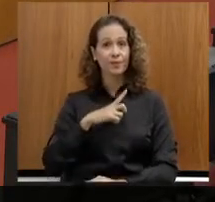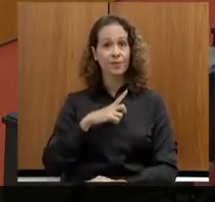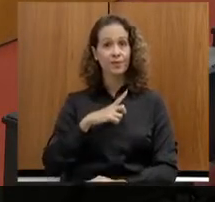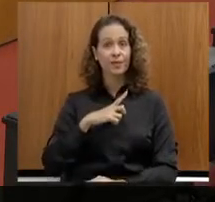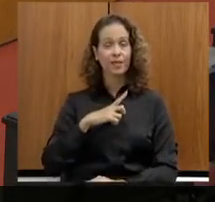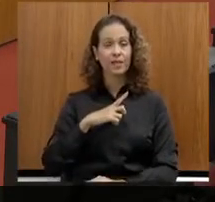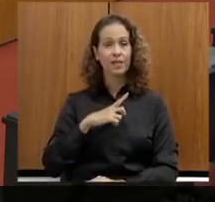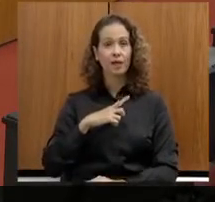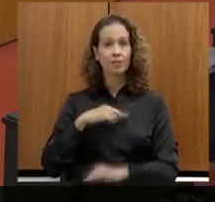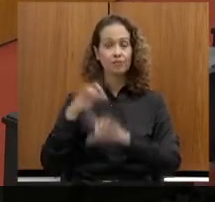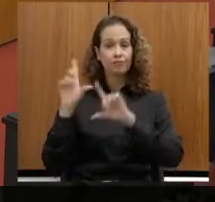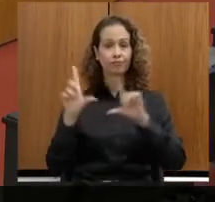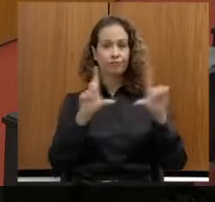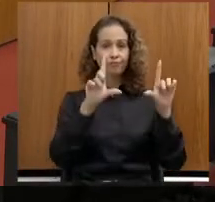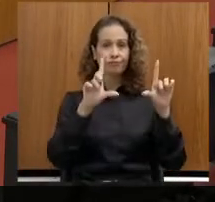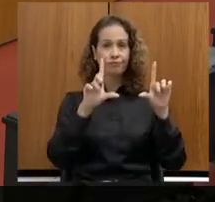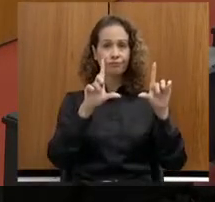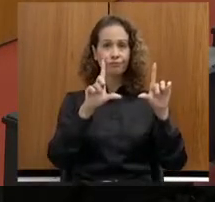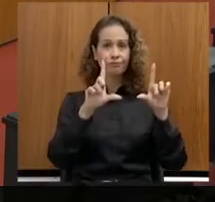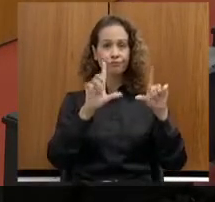colocá-la, por favor.